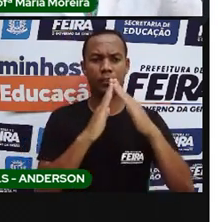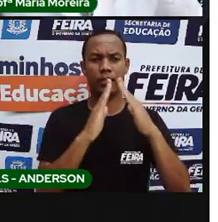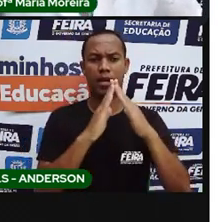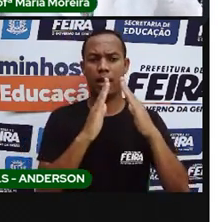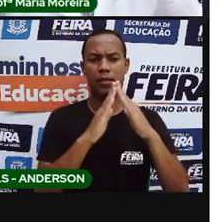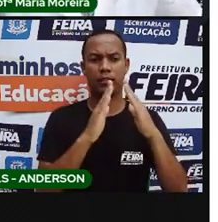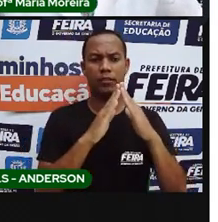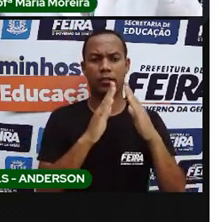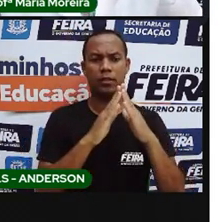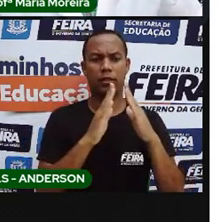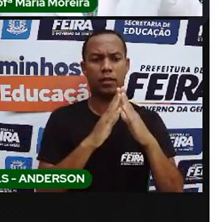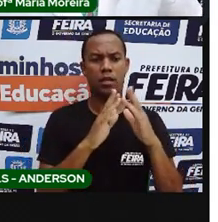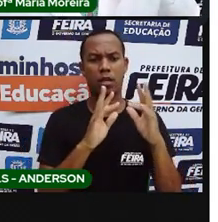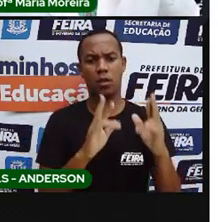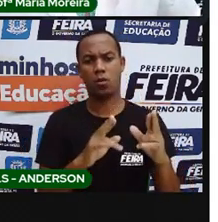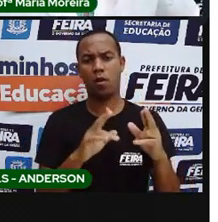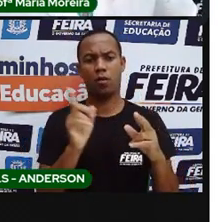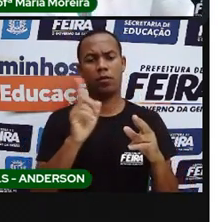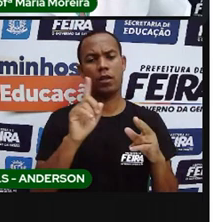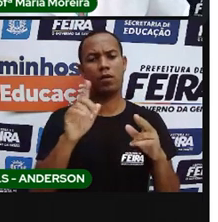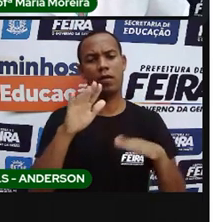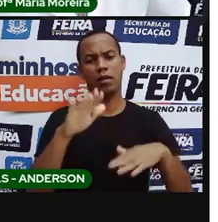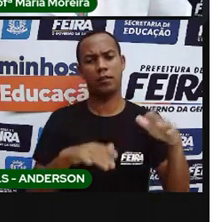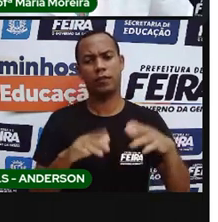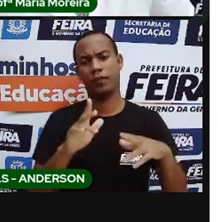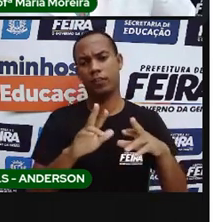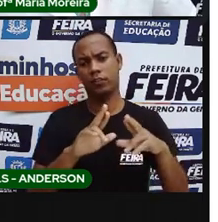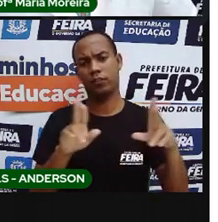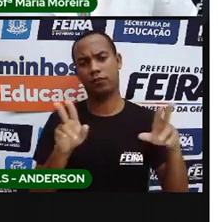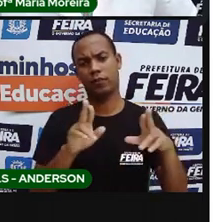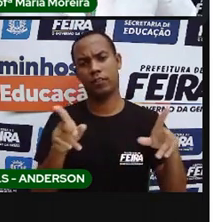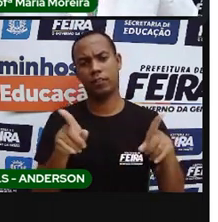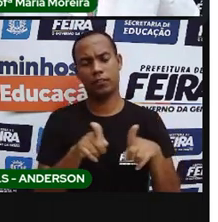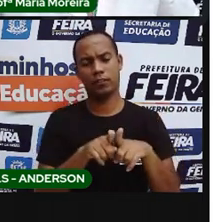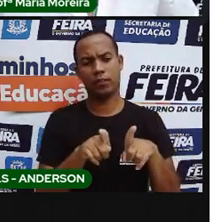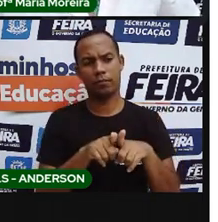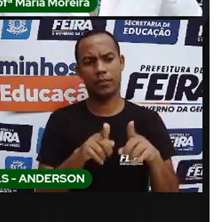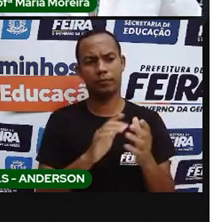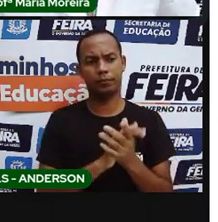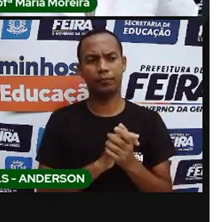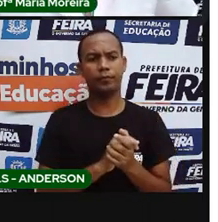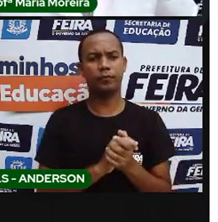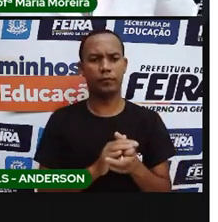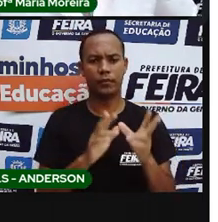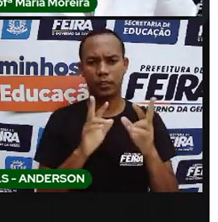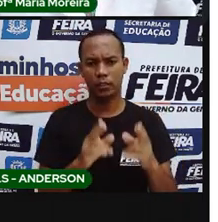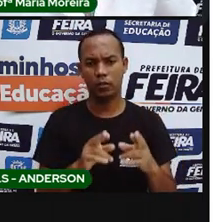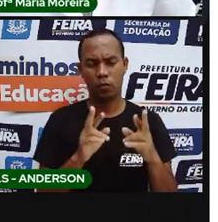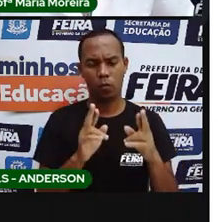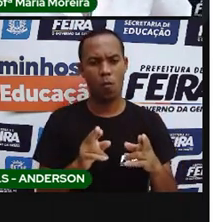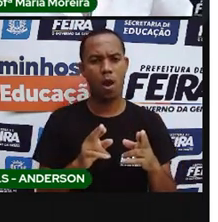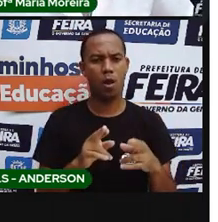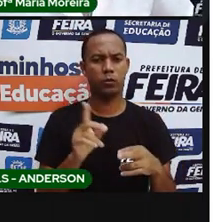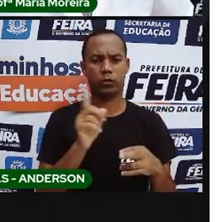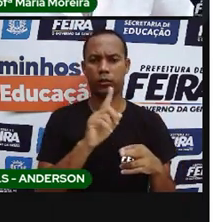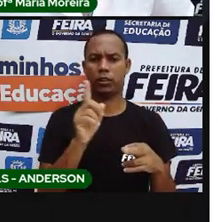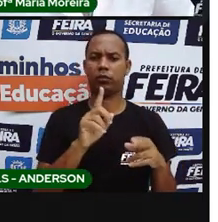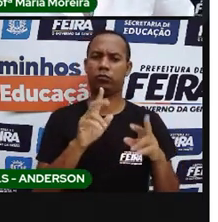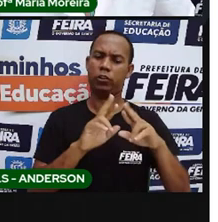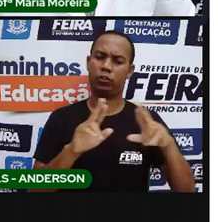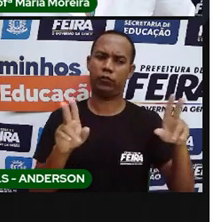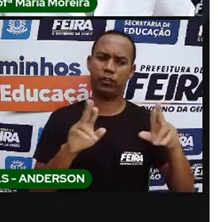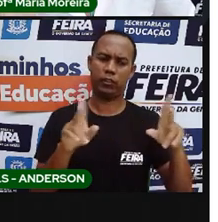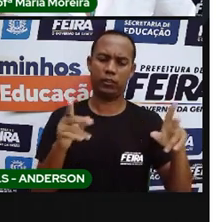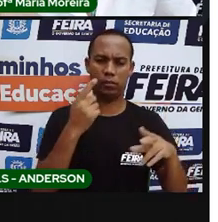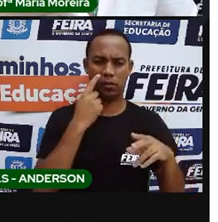variar de uma tribo para outra. Certo? A sua casa, né? Provavelmente, não é igual ao seu vizinho. Pode até ser